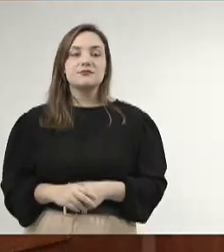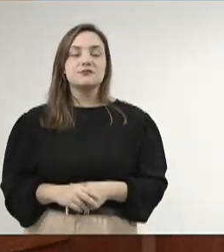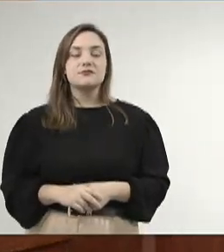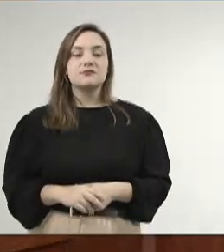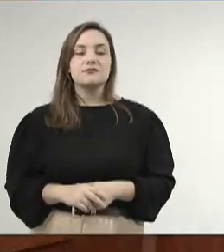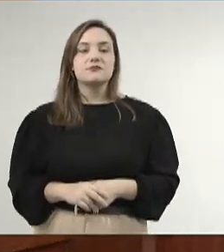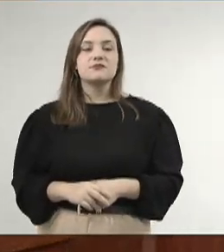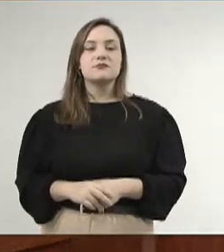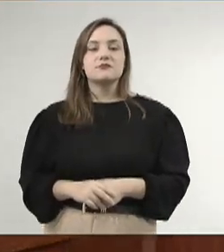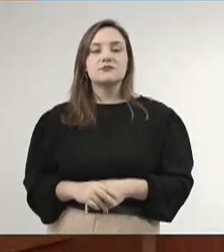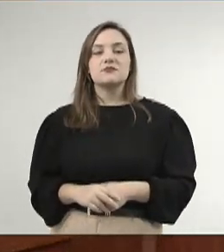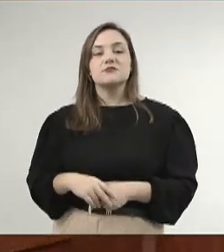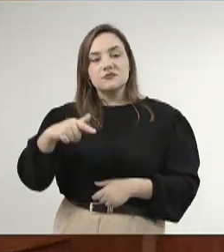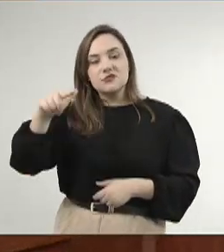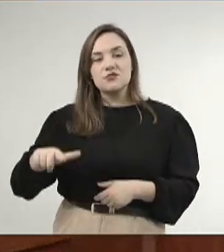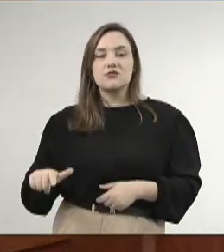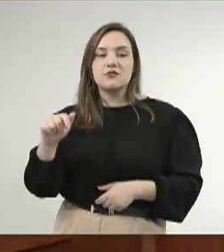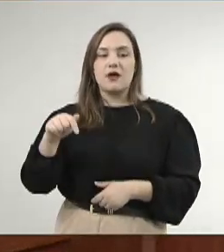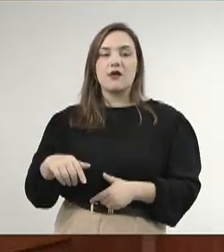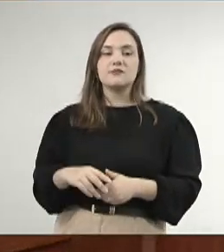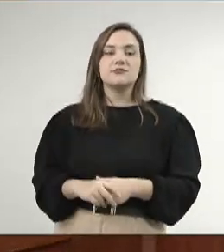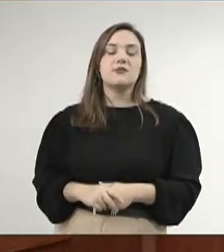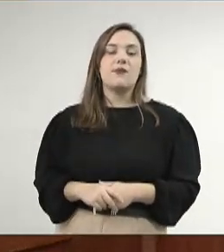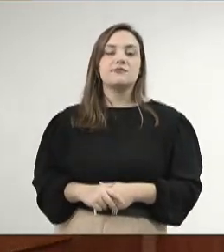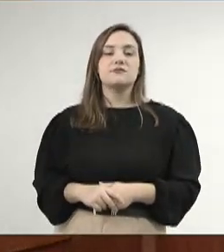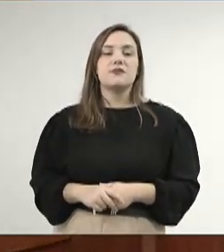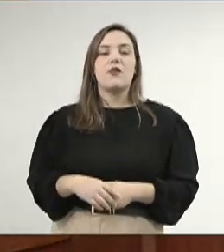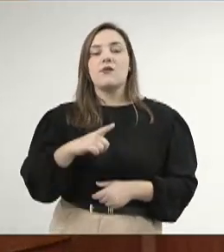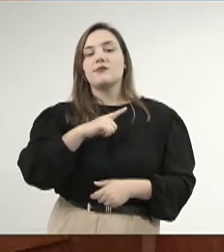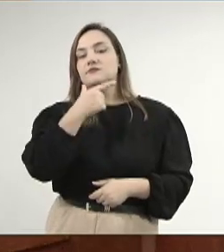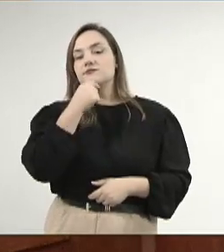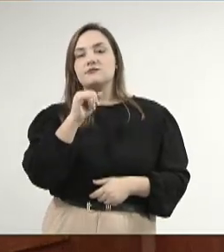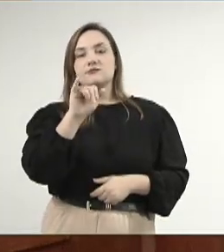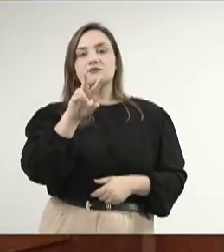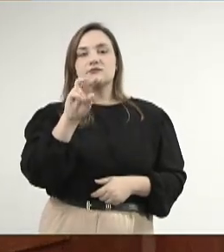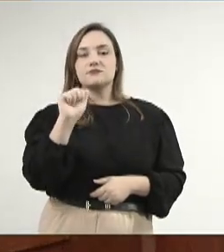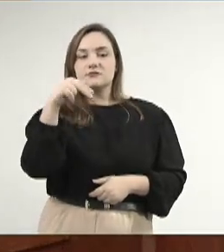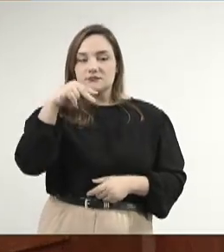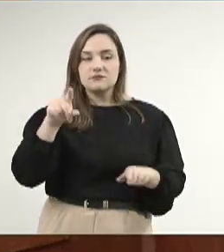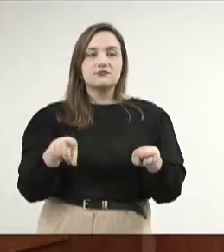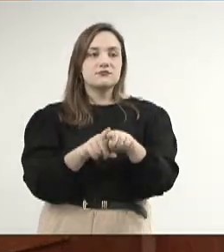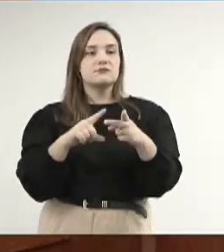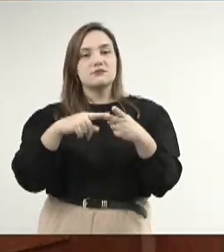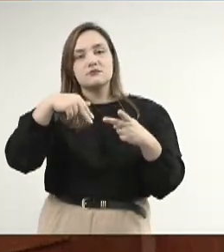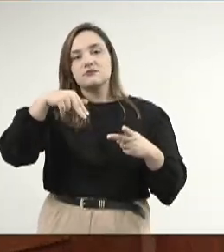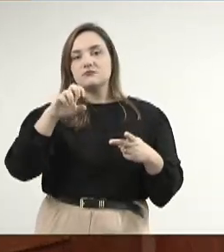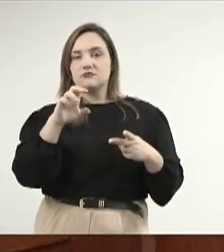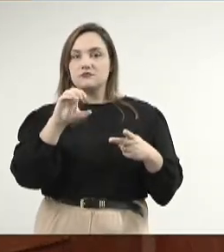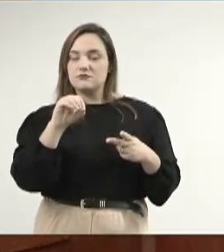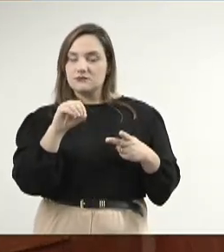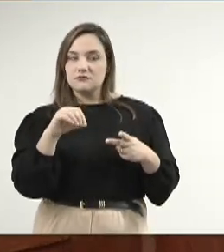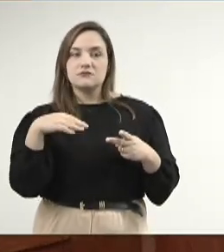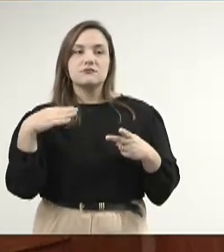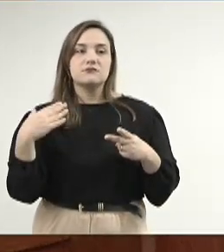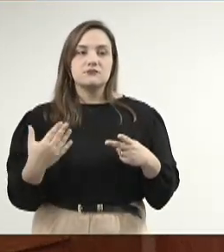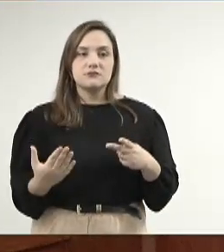vez, nesse período. Caro Ivan, Nil, vocês estão aqui para